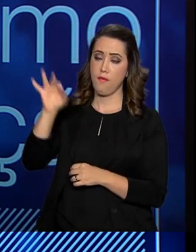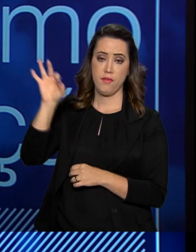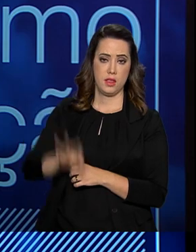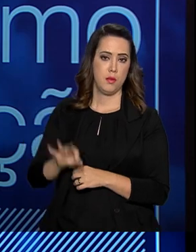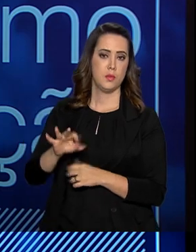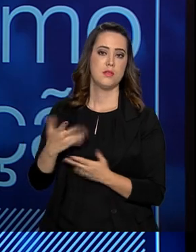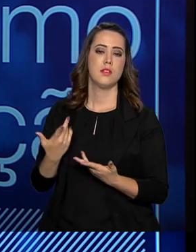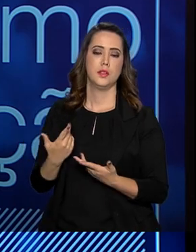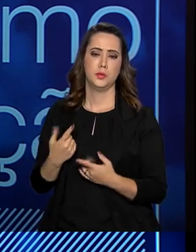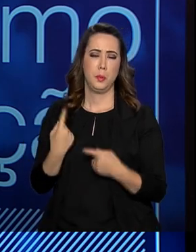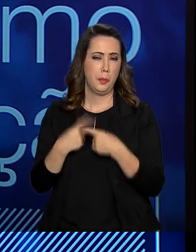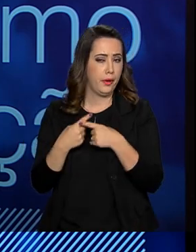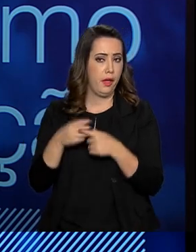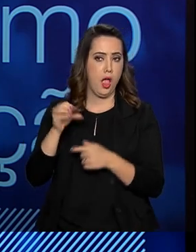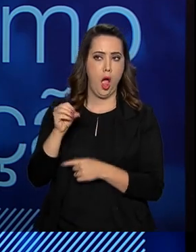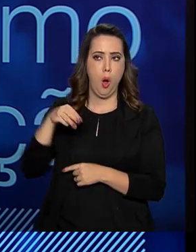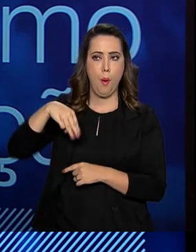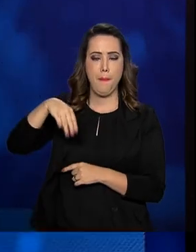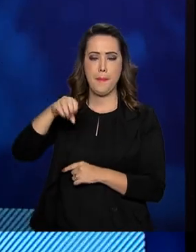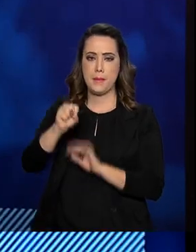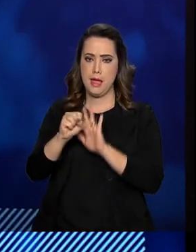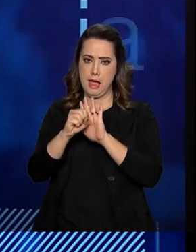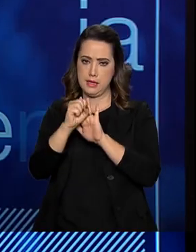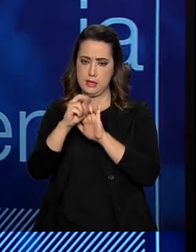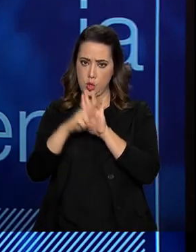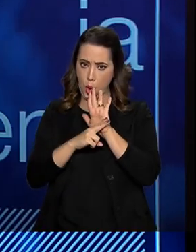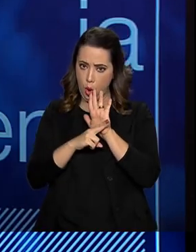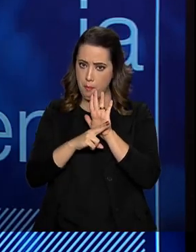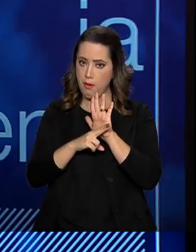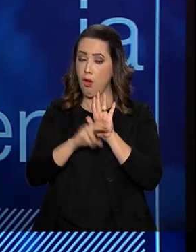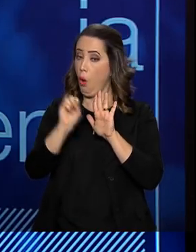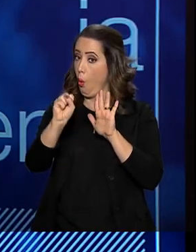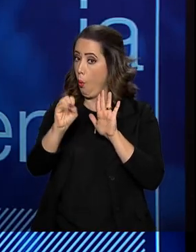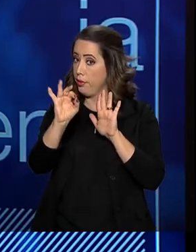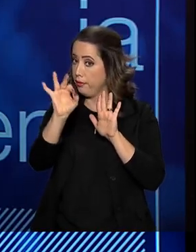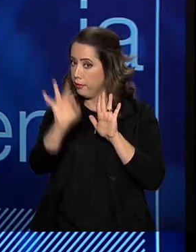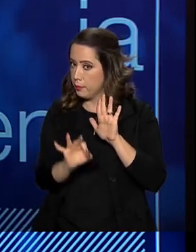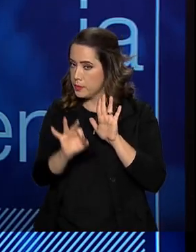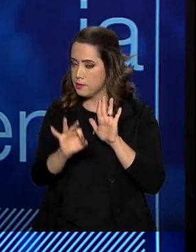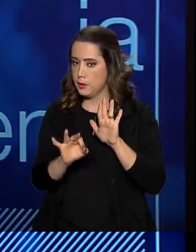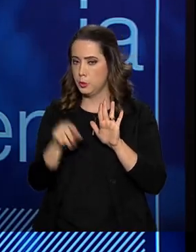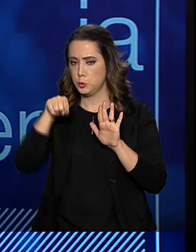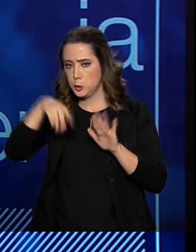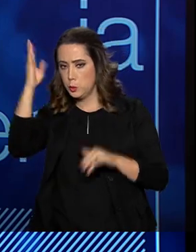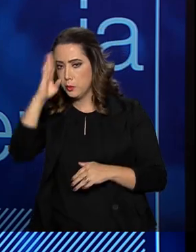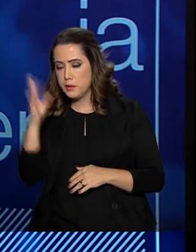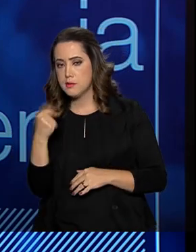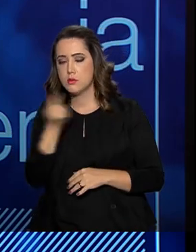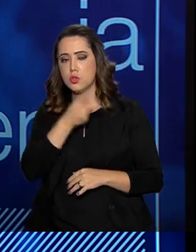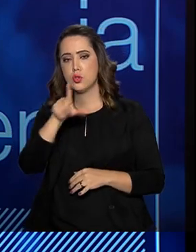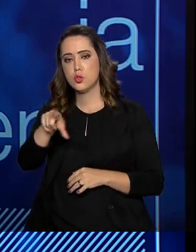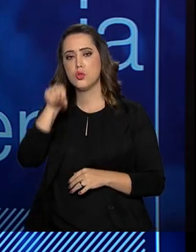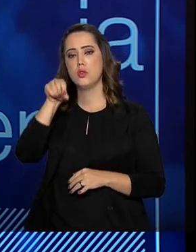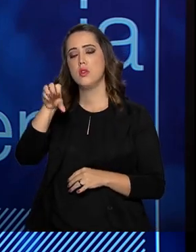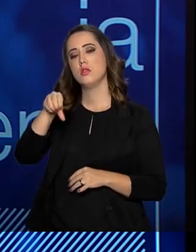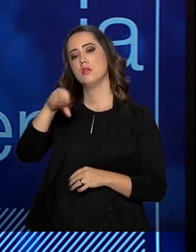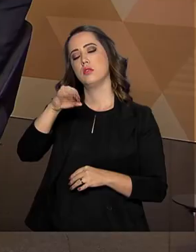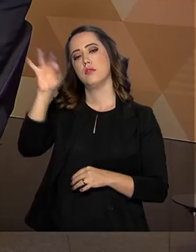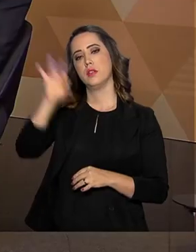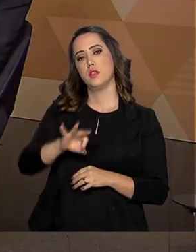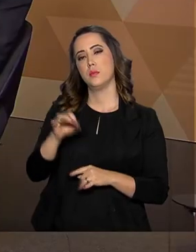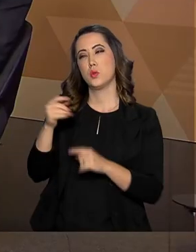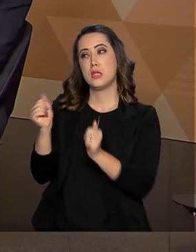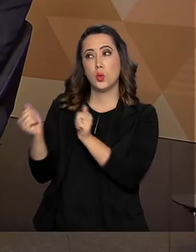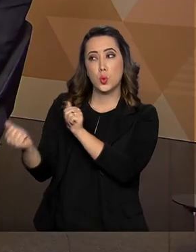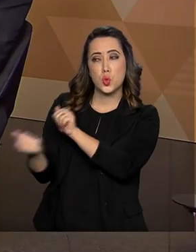estabelece 80% como meta. Nós definimos 90% numa pactuação com os estados